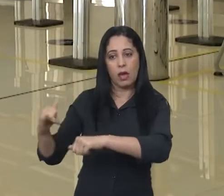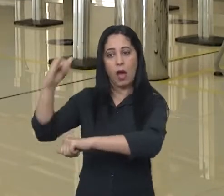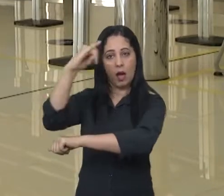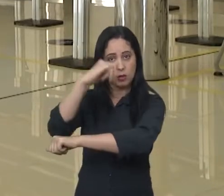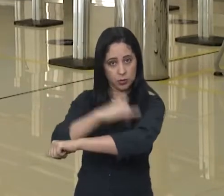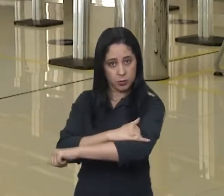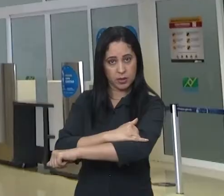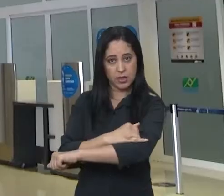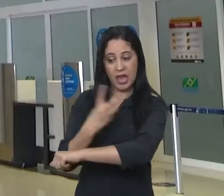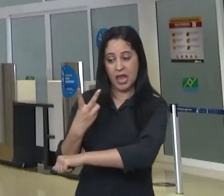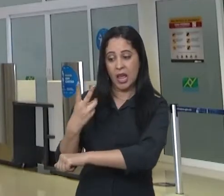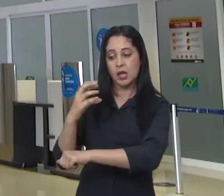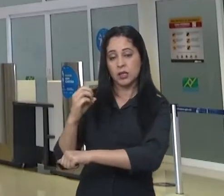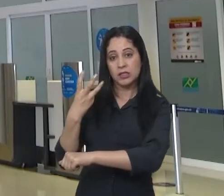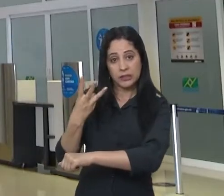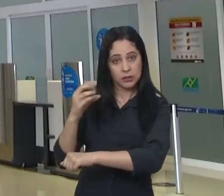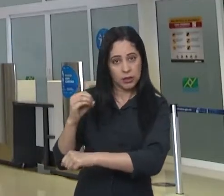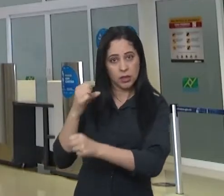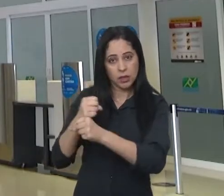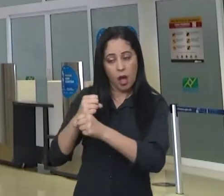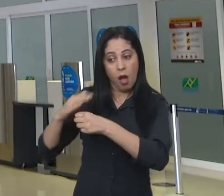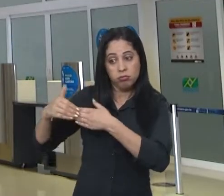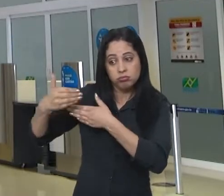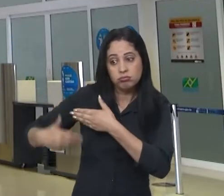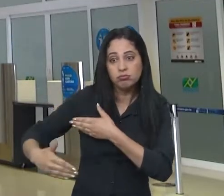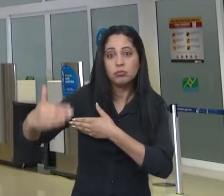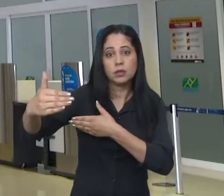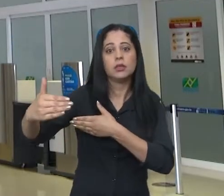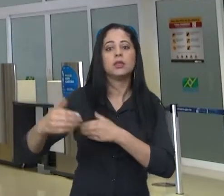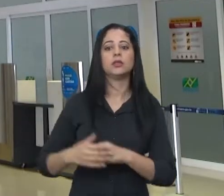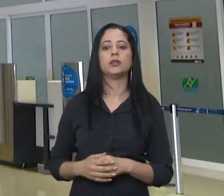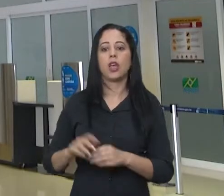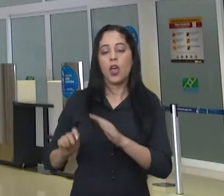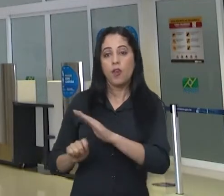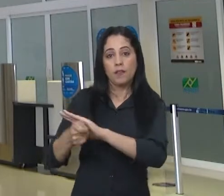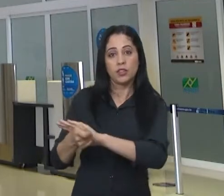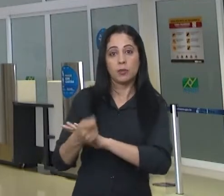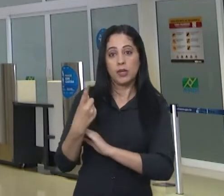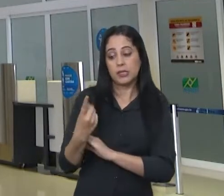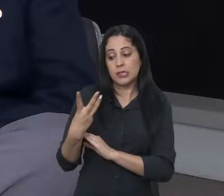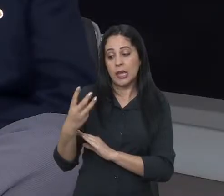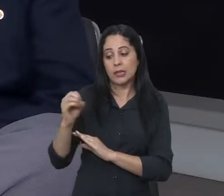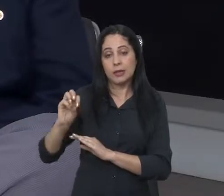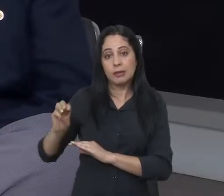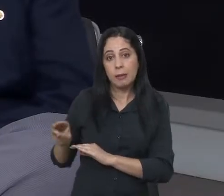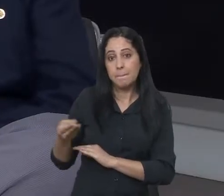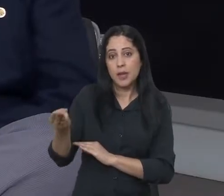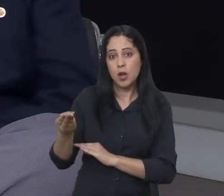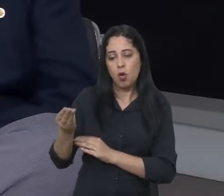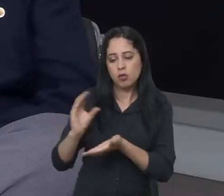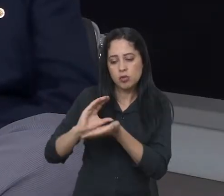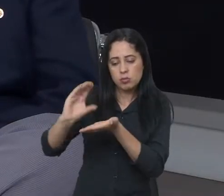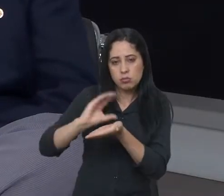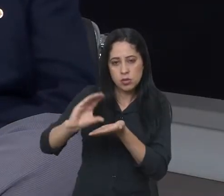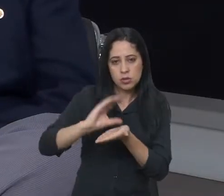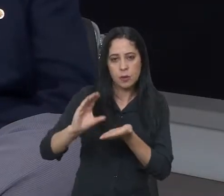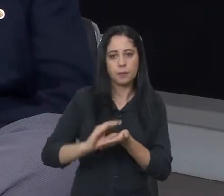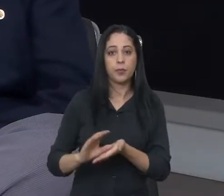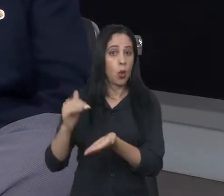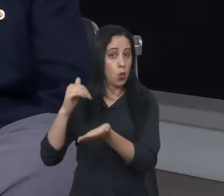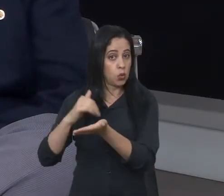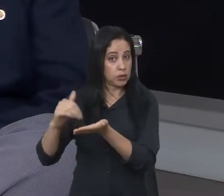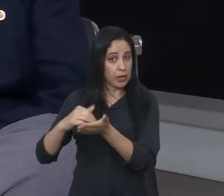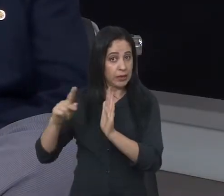por 30 anos. A previsão inicial de investimentos é de 130 milhões. O secretário de Inovação e